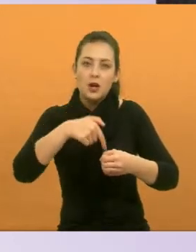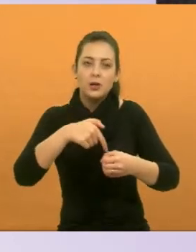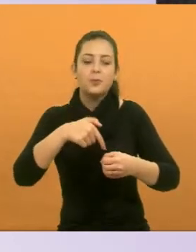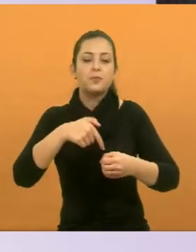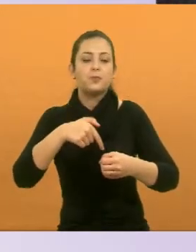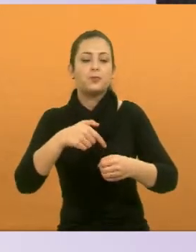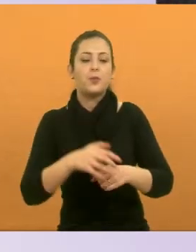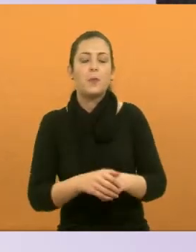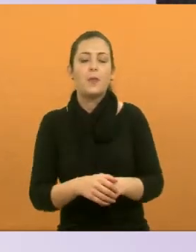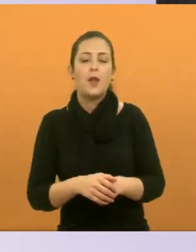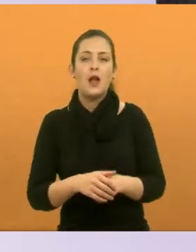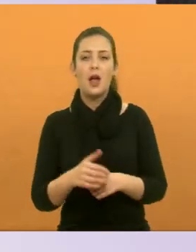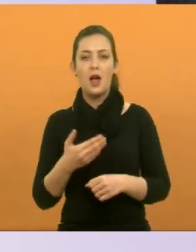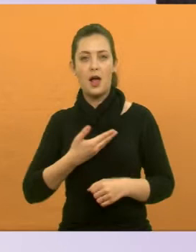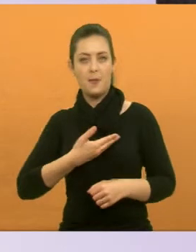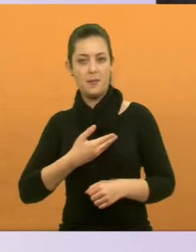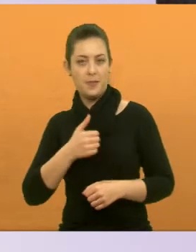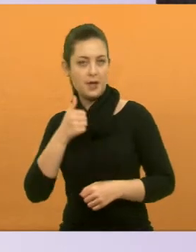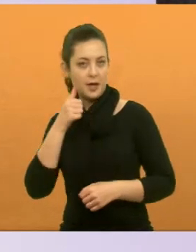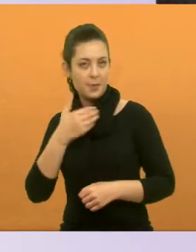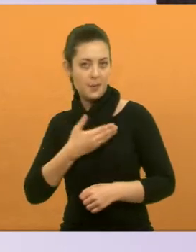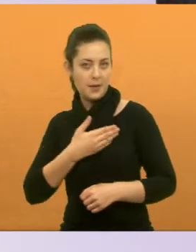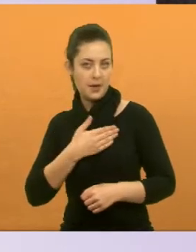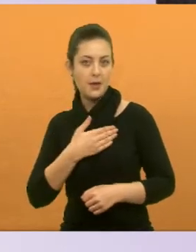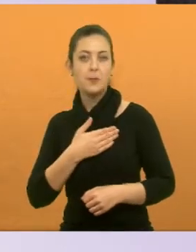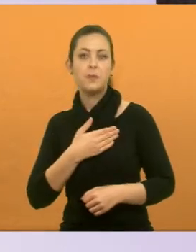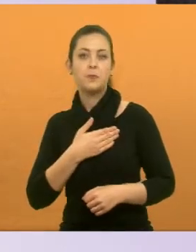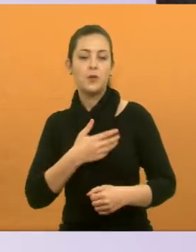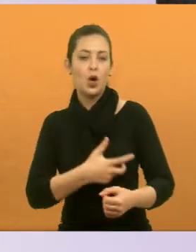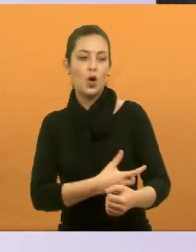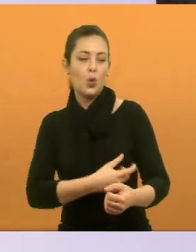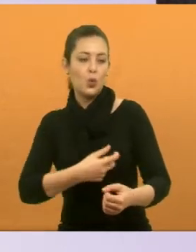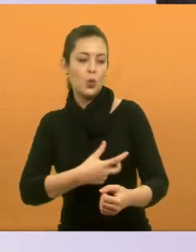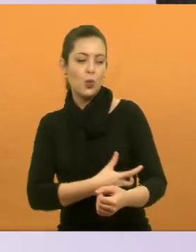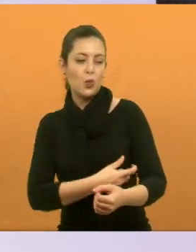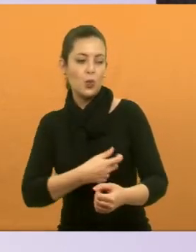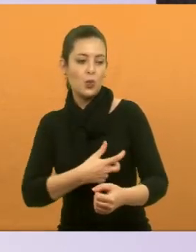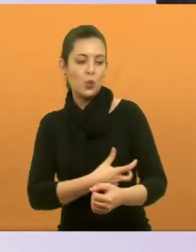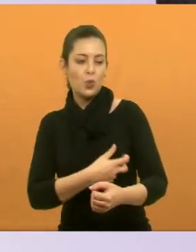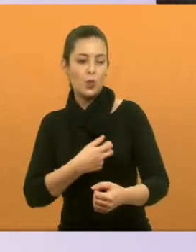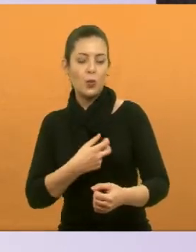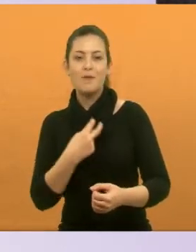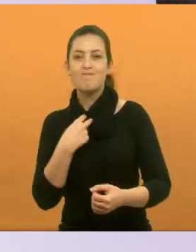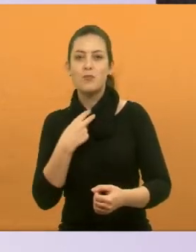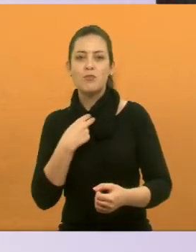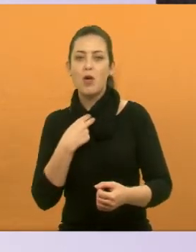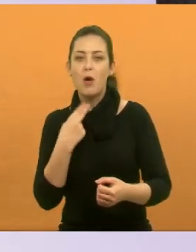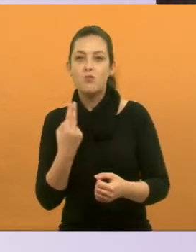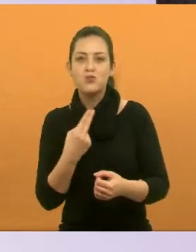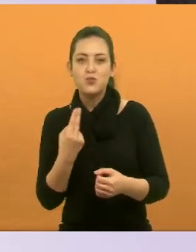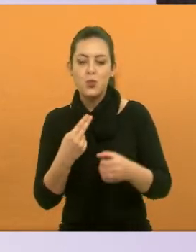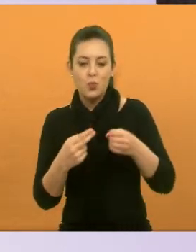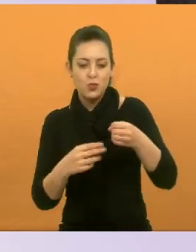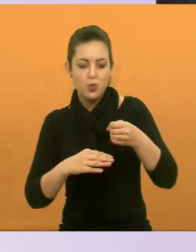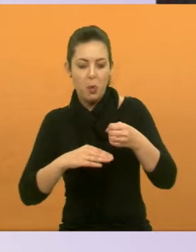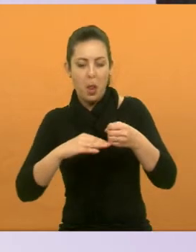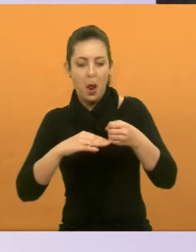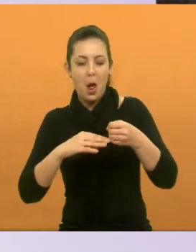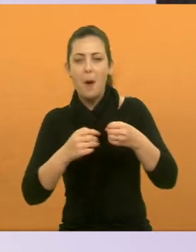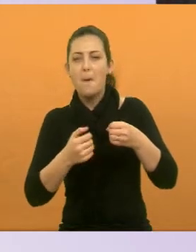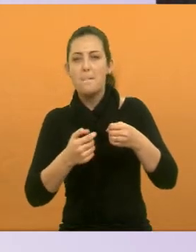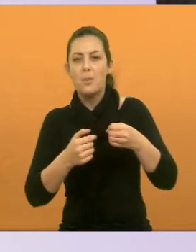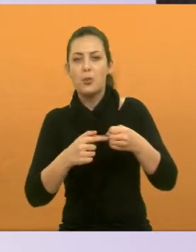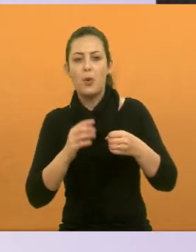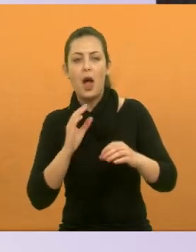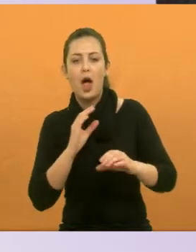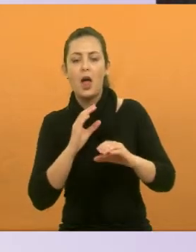Com uma conhecida minha, aconteceu de ela ter encolhido o sangue dela, não deu o suficiente, e não comunicaram.